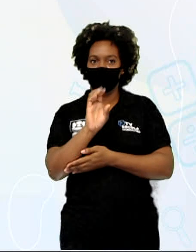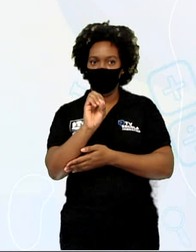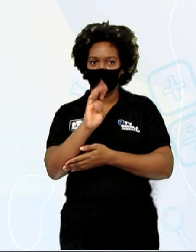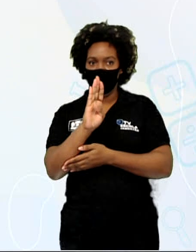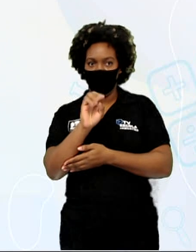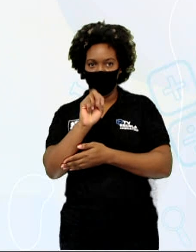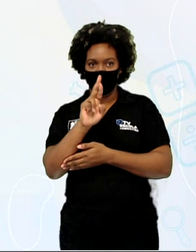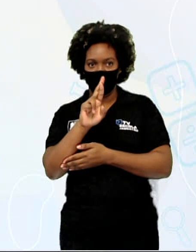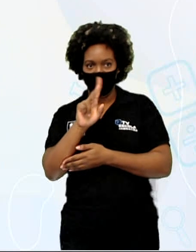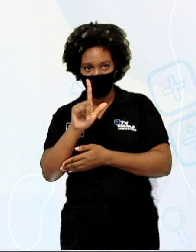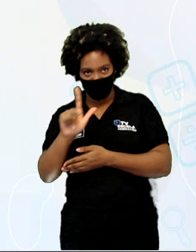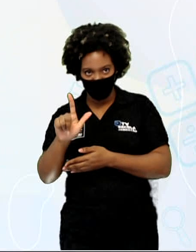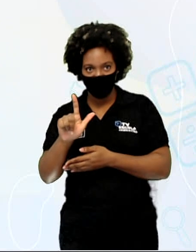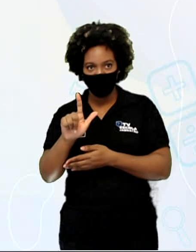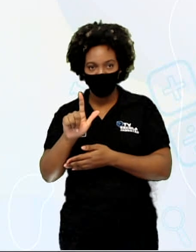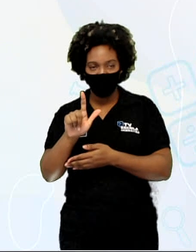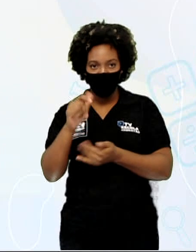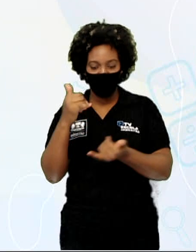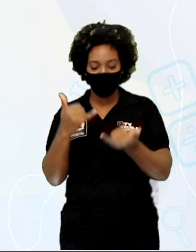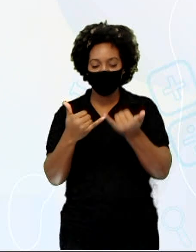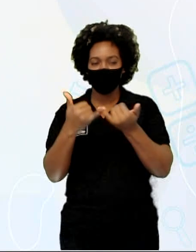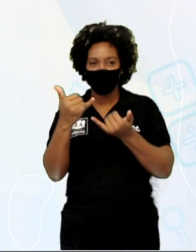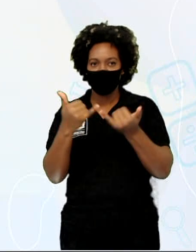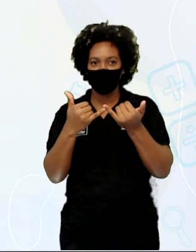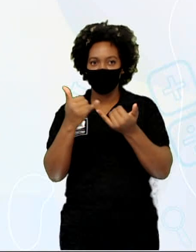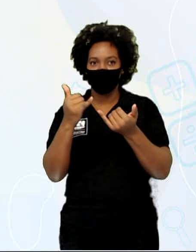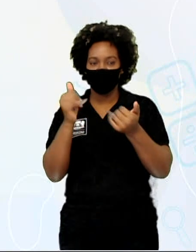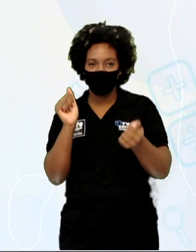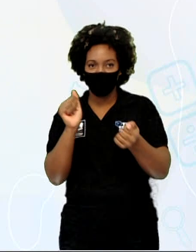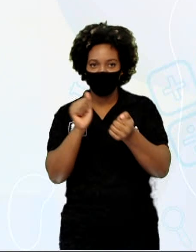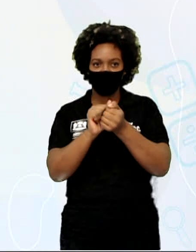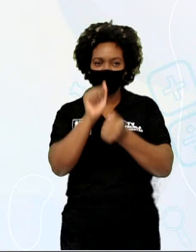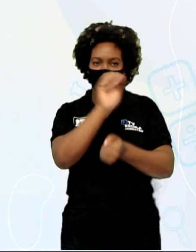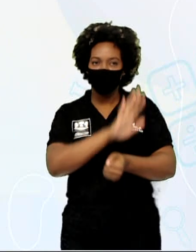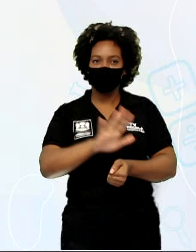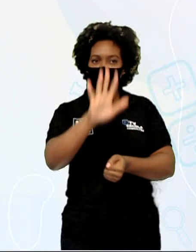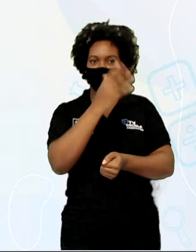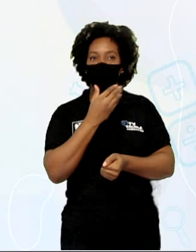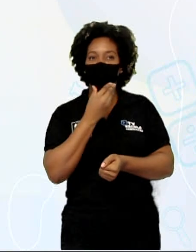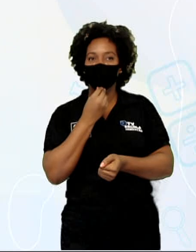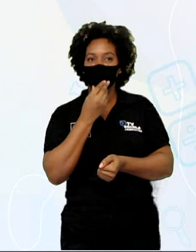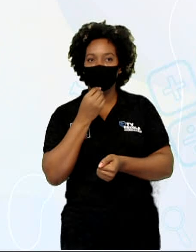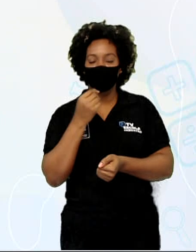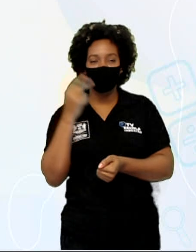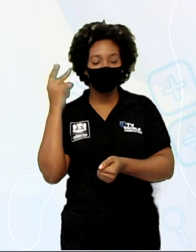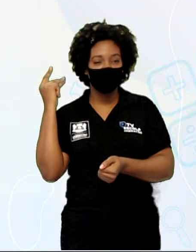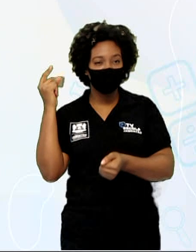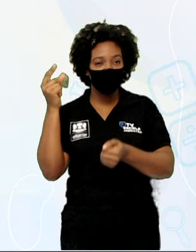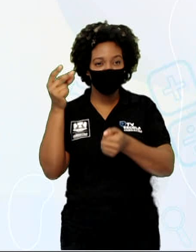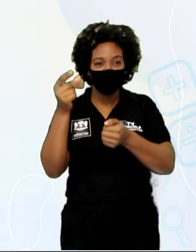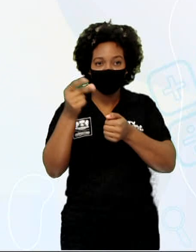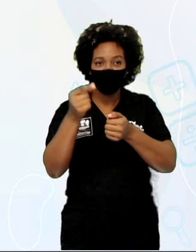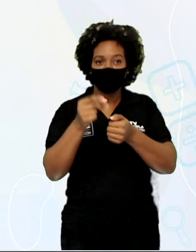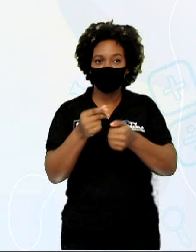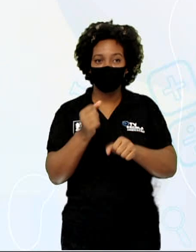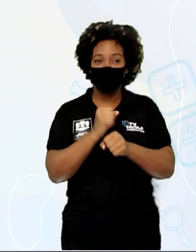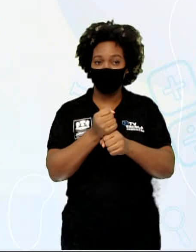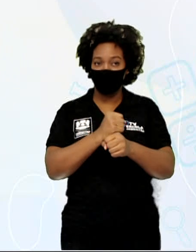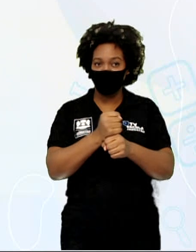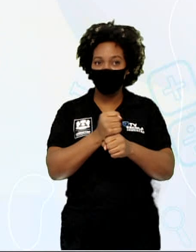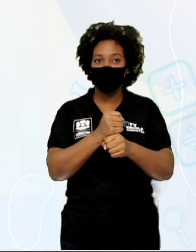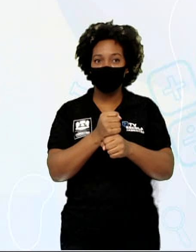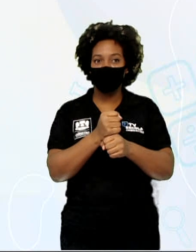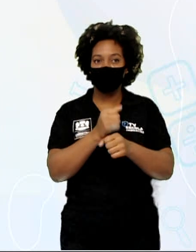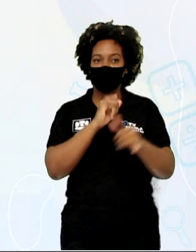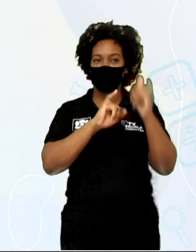associada a esse senhor que fez durante muitos anos a propaganda, a publicidade desse produto. Aqui em